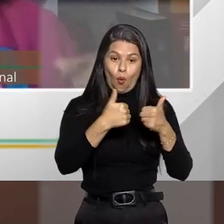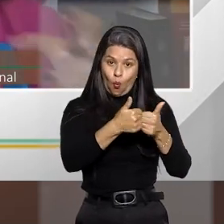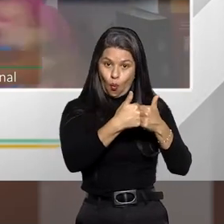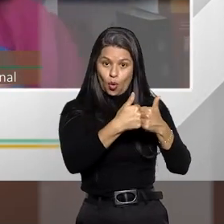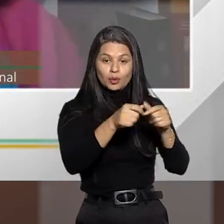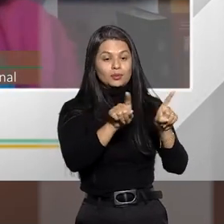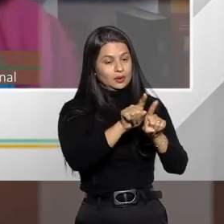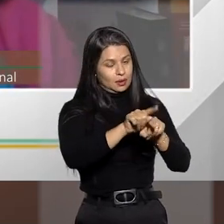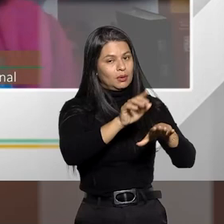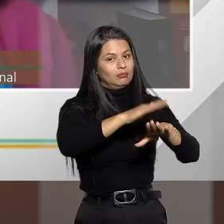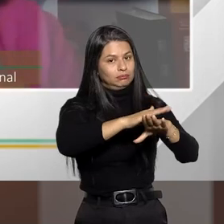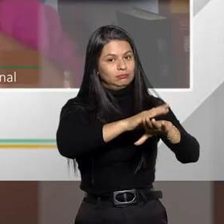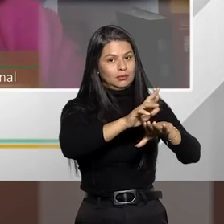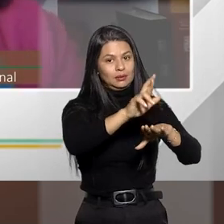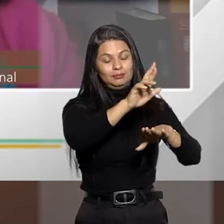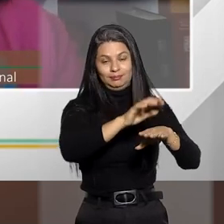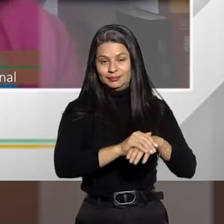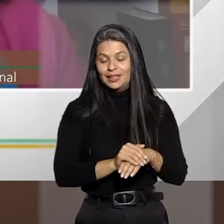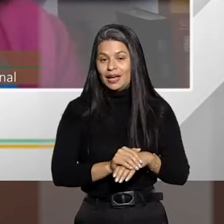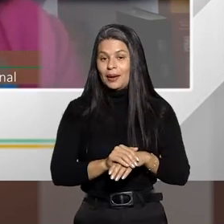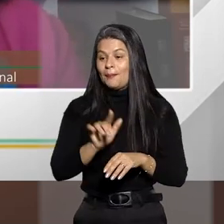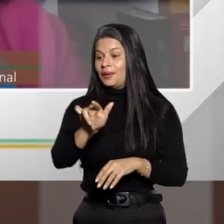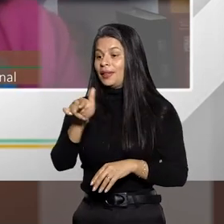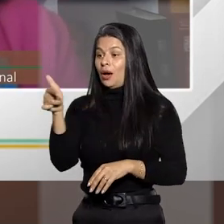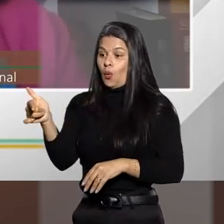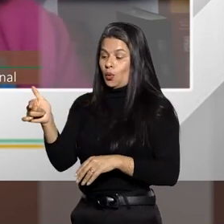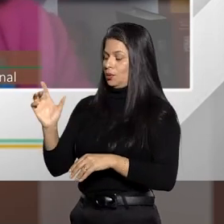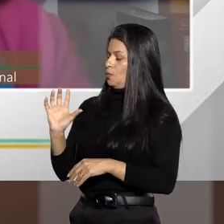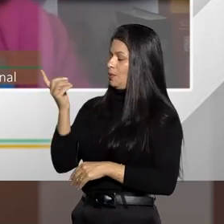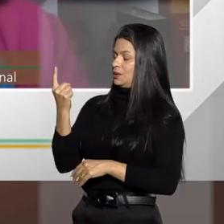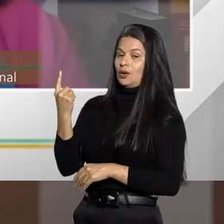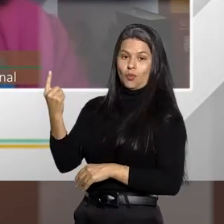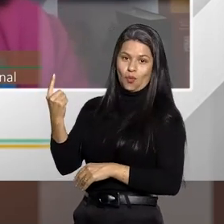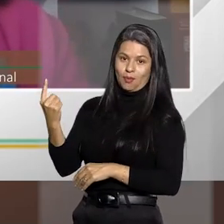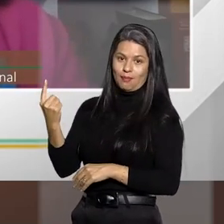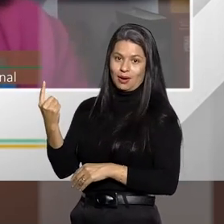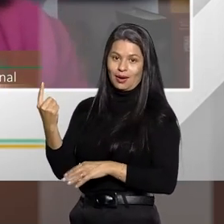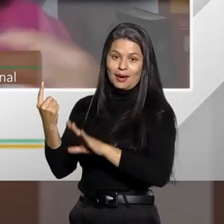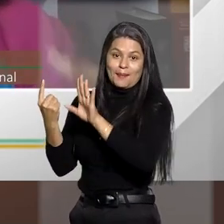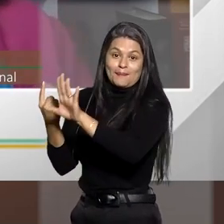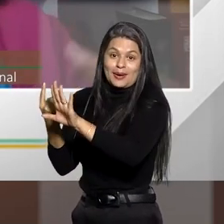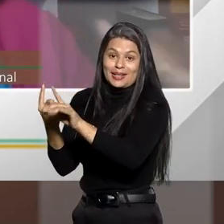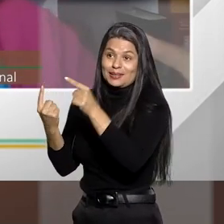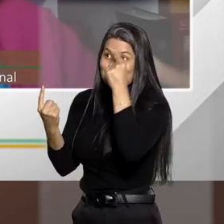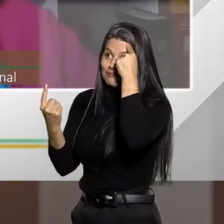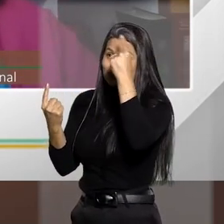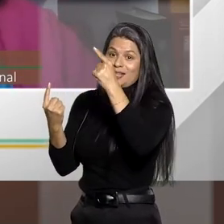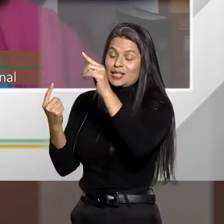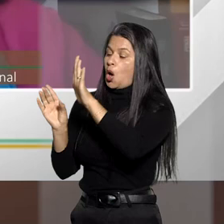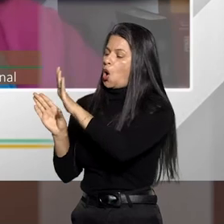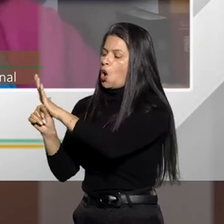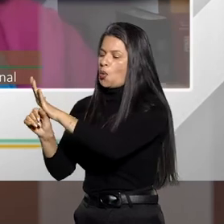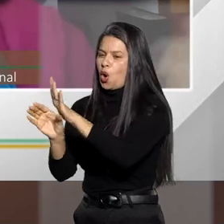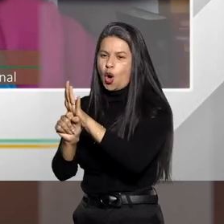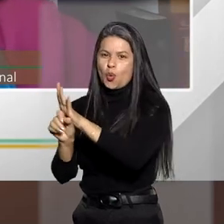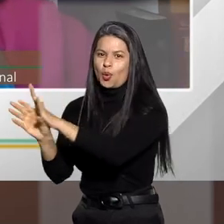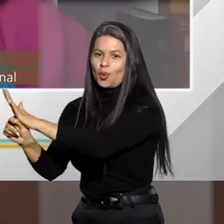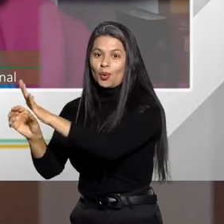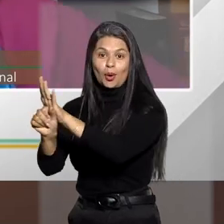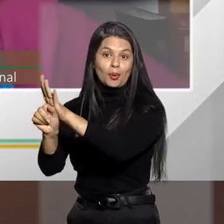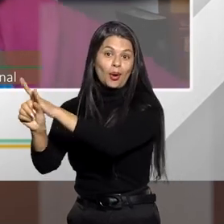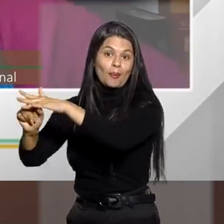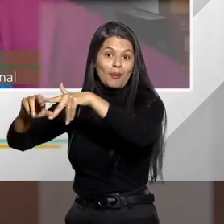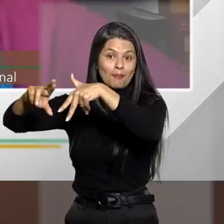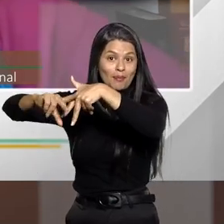quanto o cobrador. Mas, na outra hipótese, é uma ação única, mas a intenção desse indivíduo é, na verdade, subtrair o